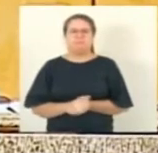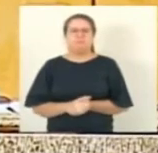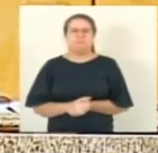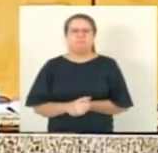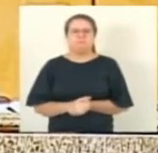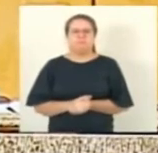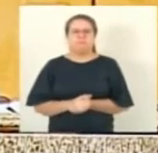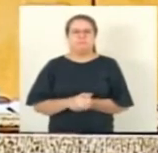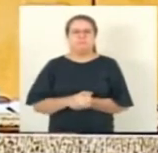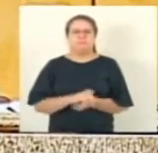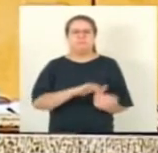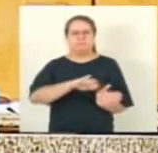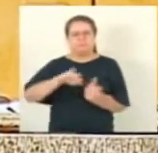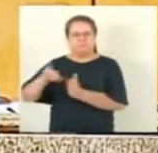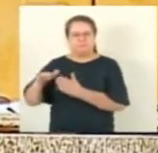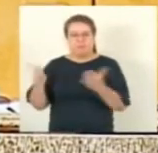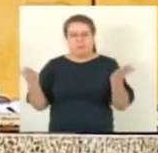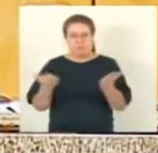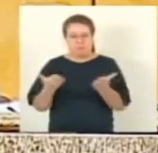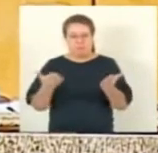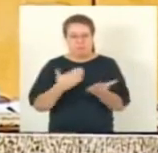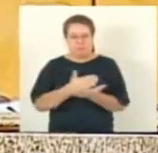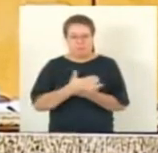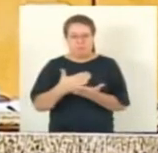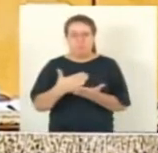Passamos a fase do expediente.